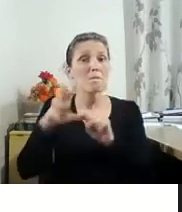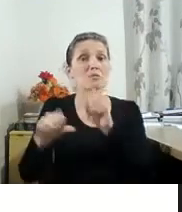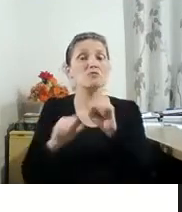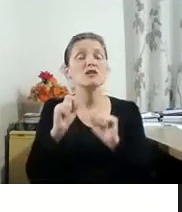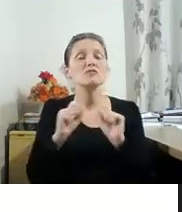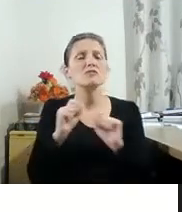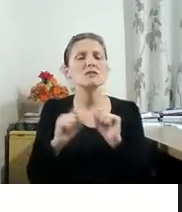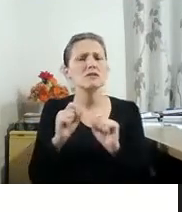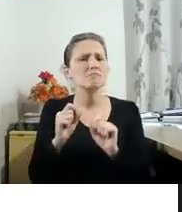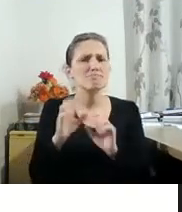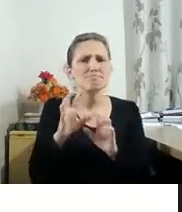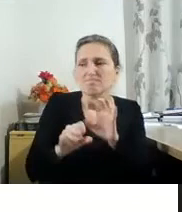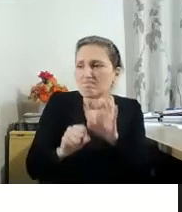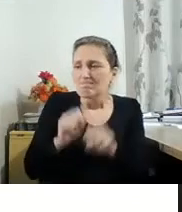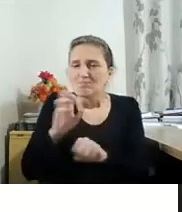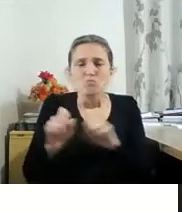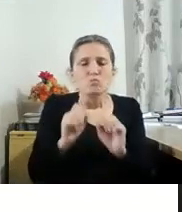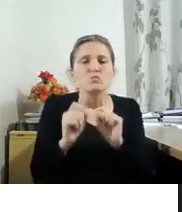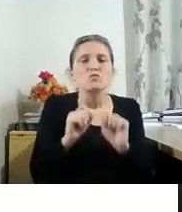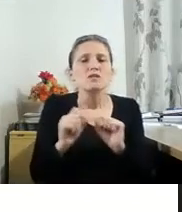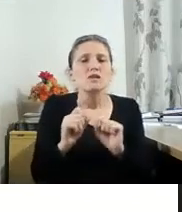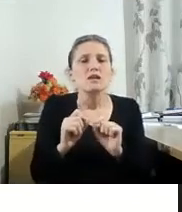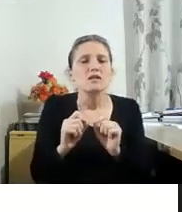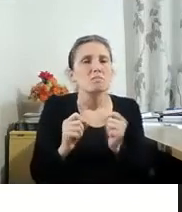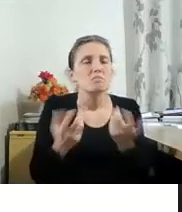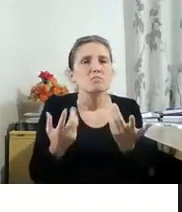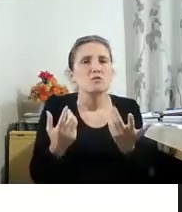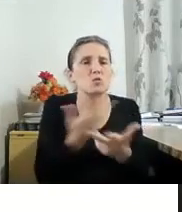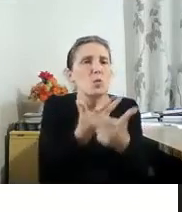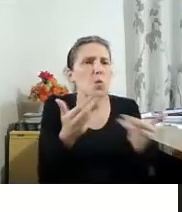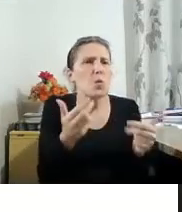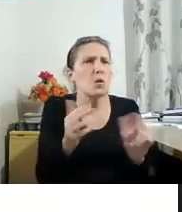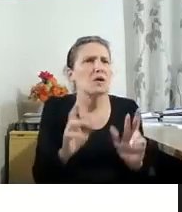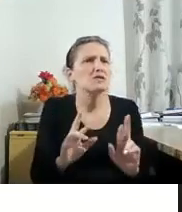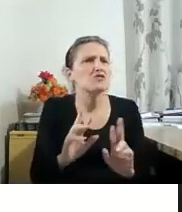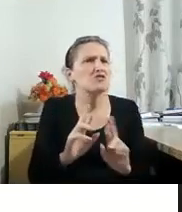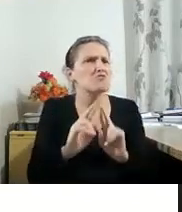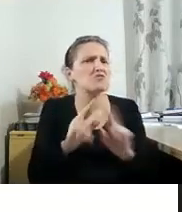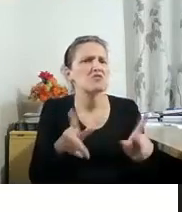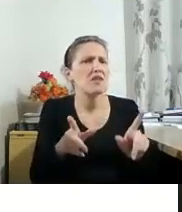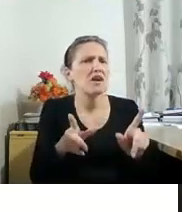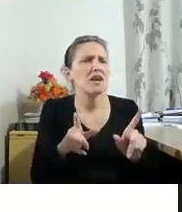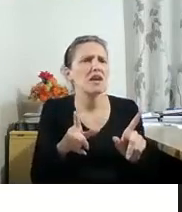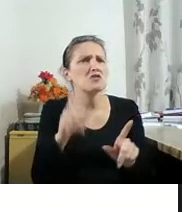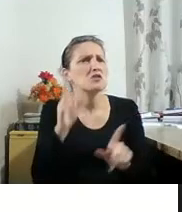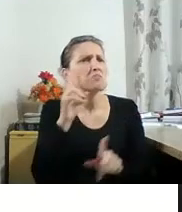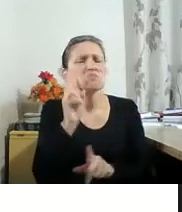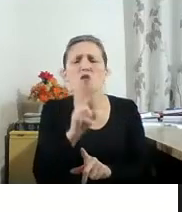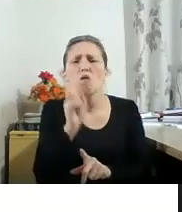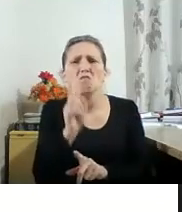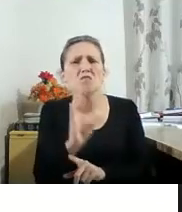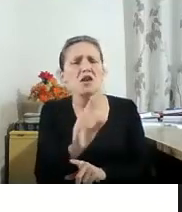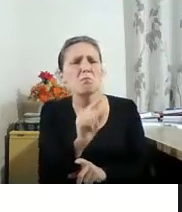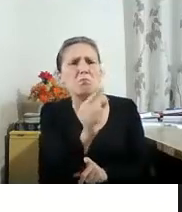situações perdidas, quer dizer, como uma relva,